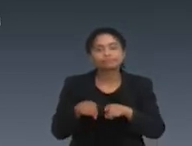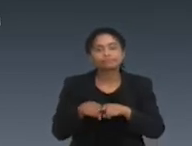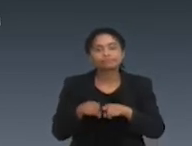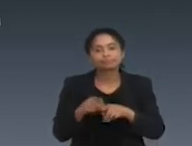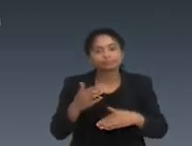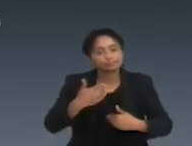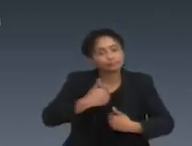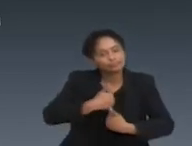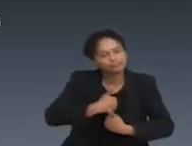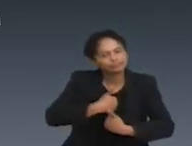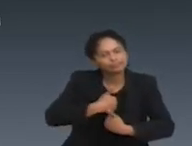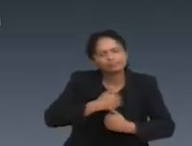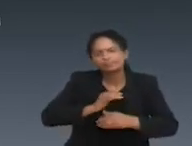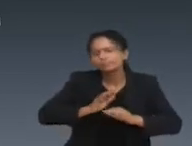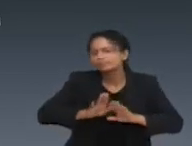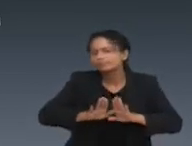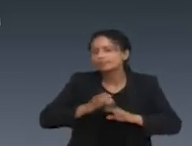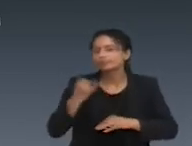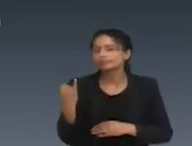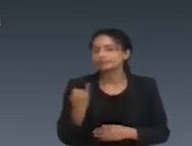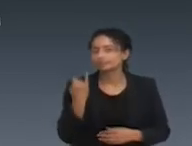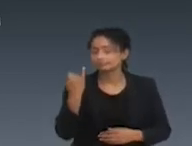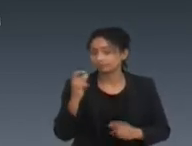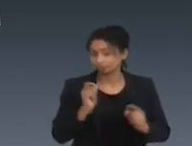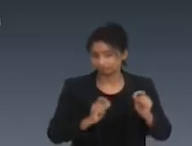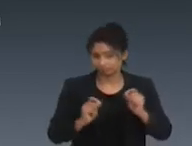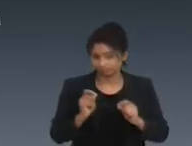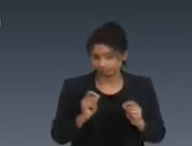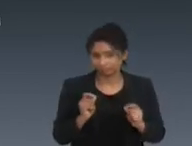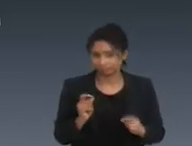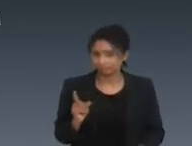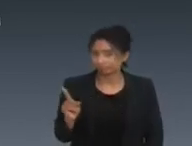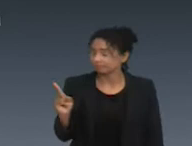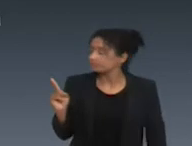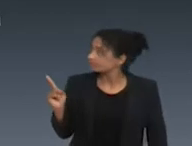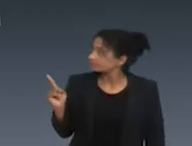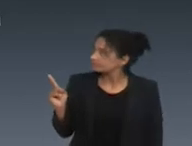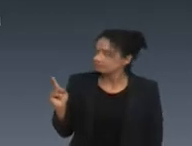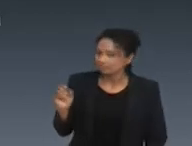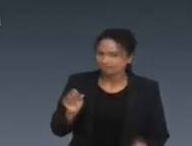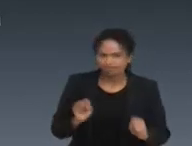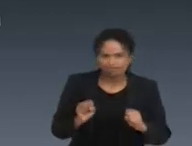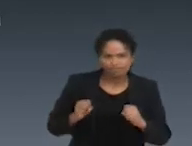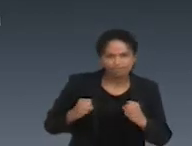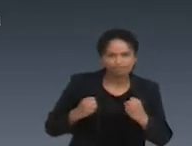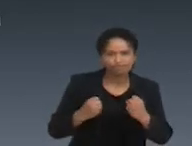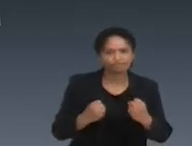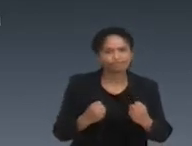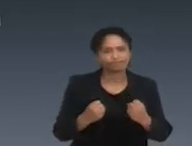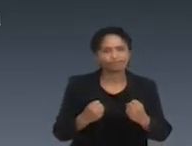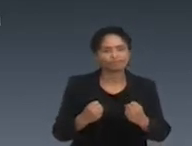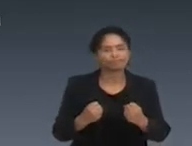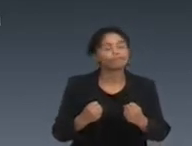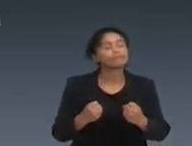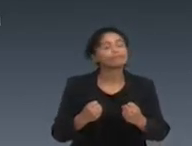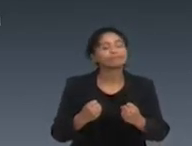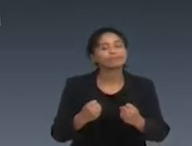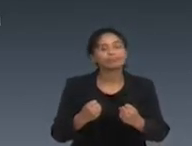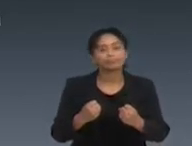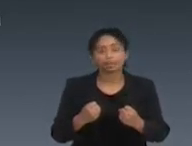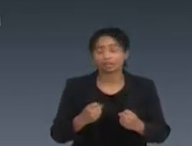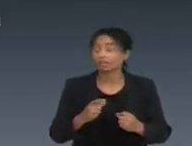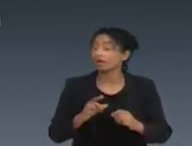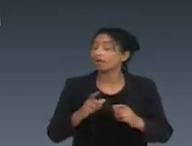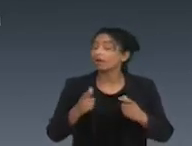importante a gente entender e a gente está muito mais com essa coisa da intensidade no autismo do que na paralisia cerebral, mas isso